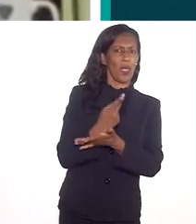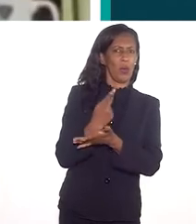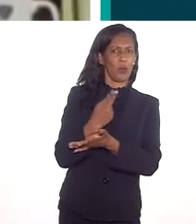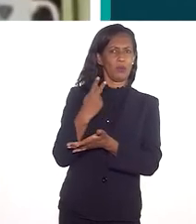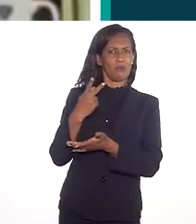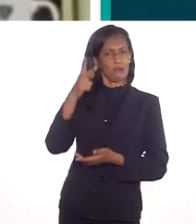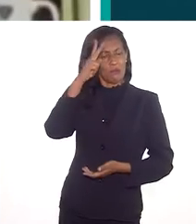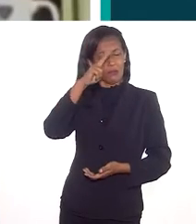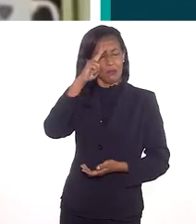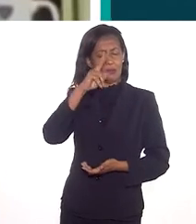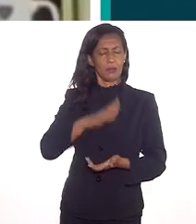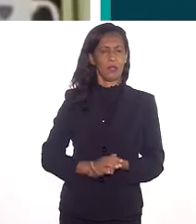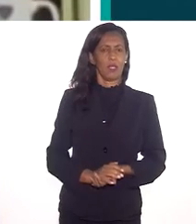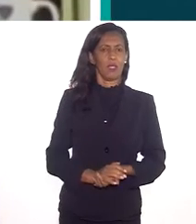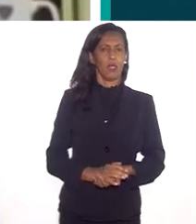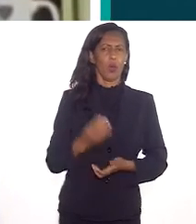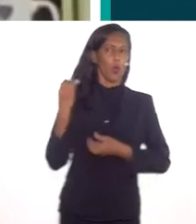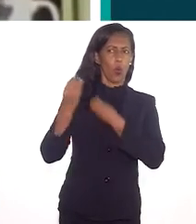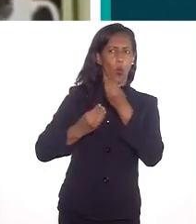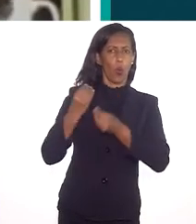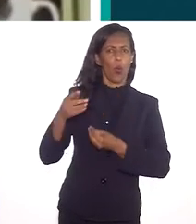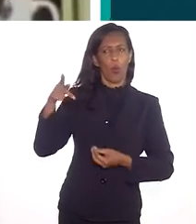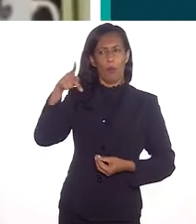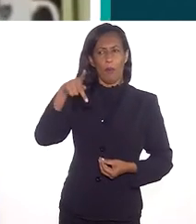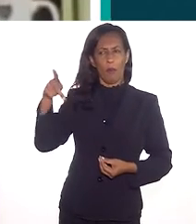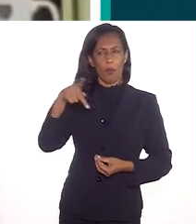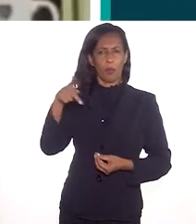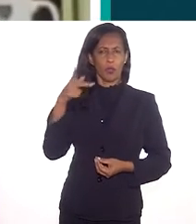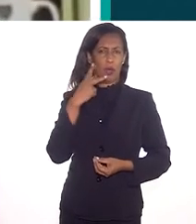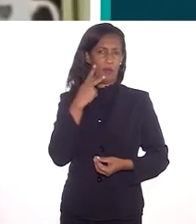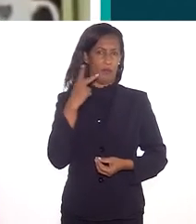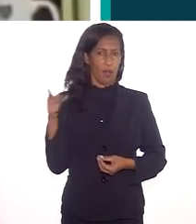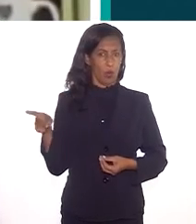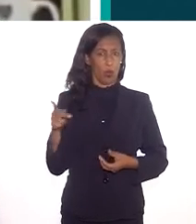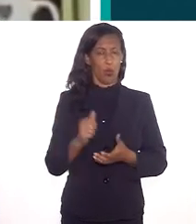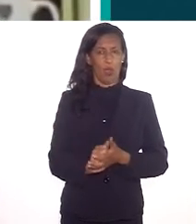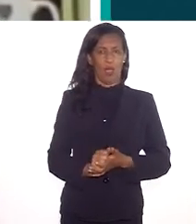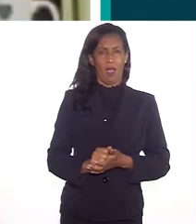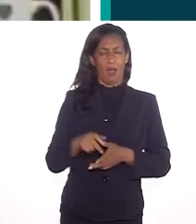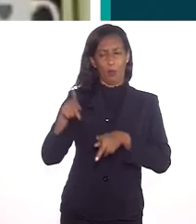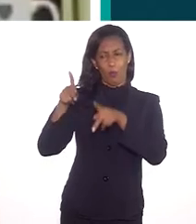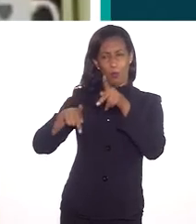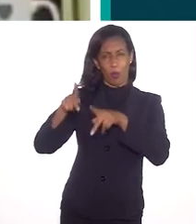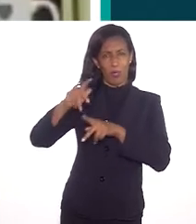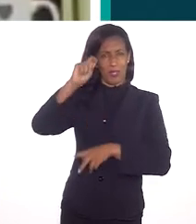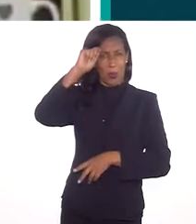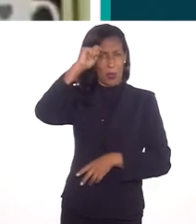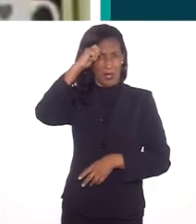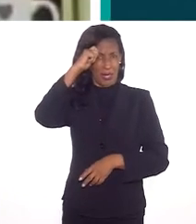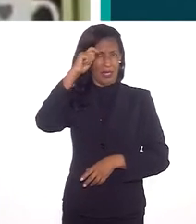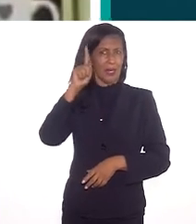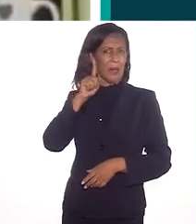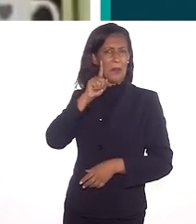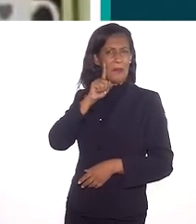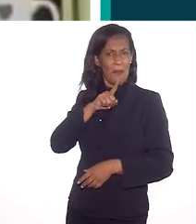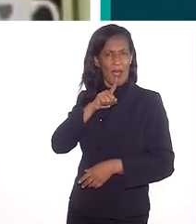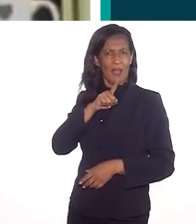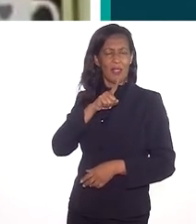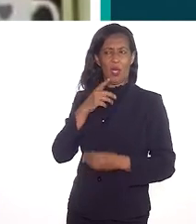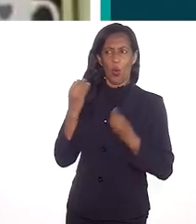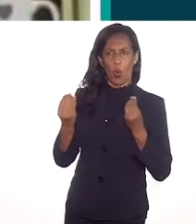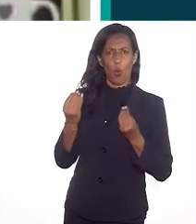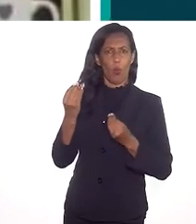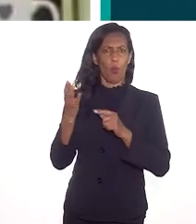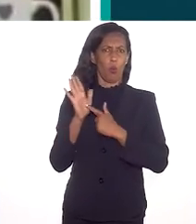porque não foi assim. Nós sabemos que, como a professora Fernanda destacou, o protagonismo da população negra, preta e parda, como bem